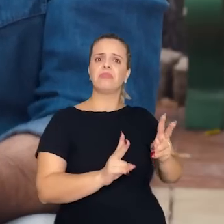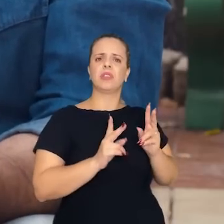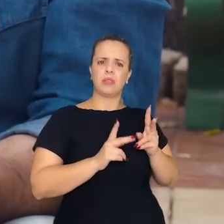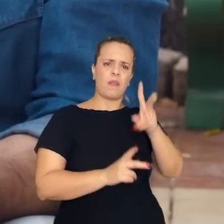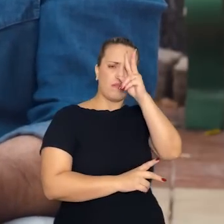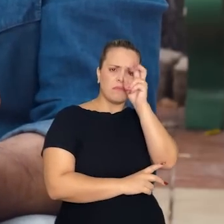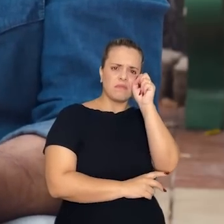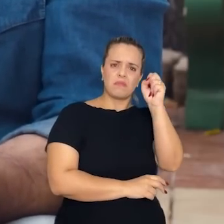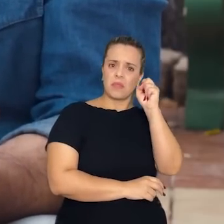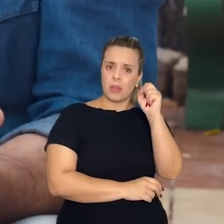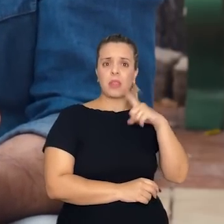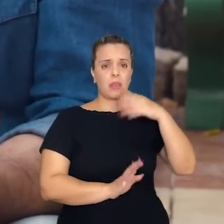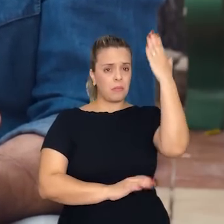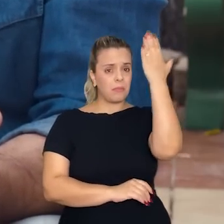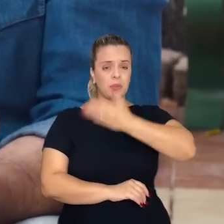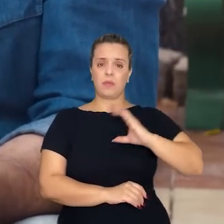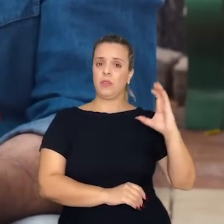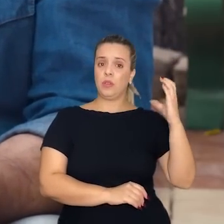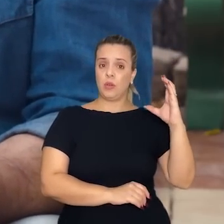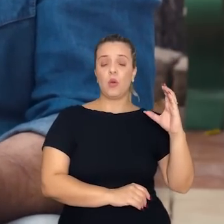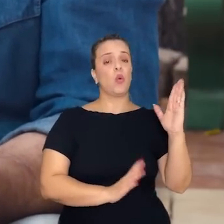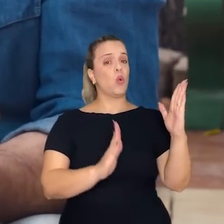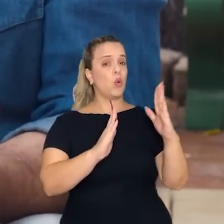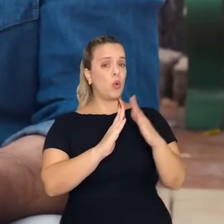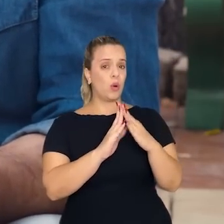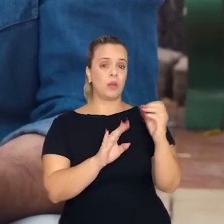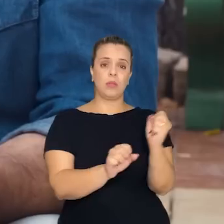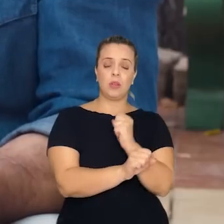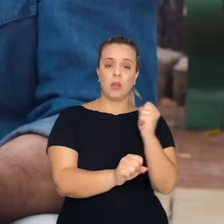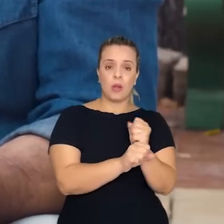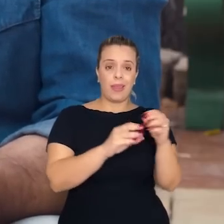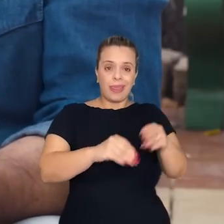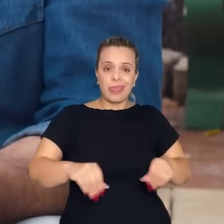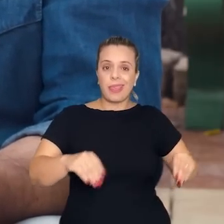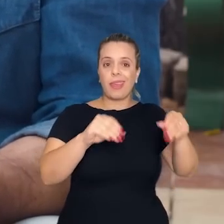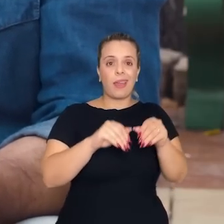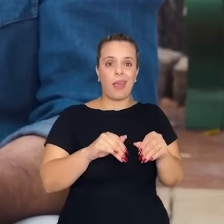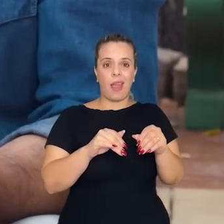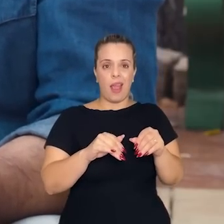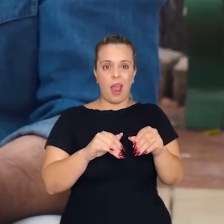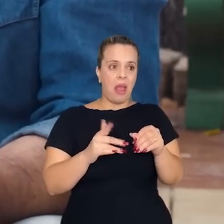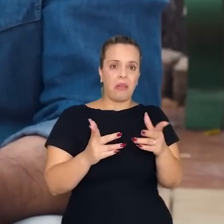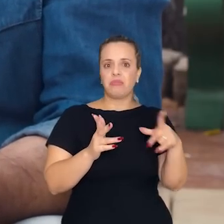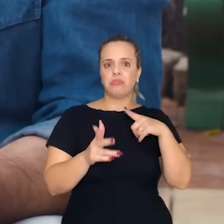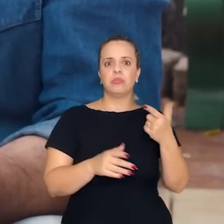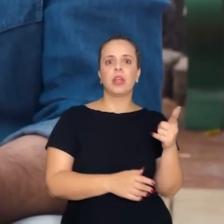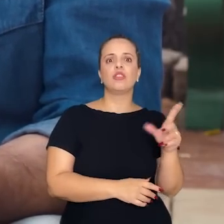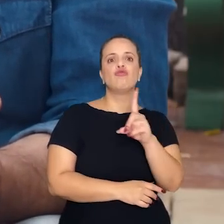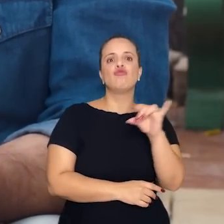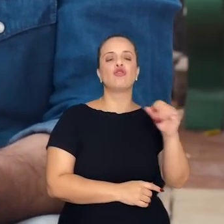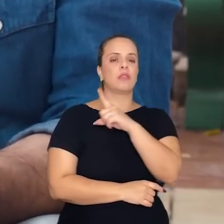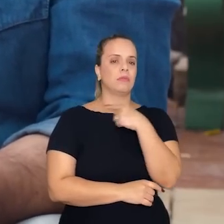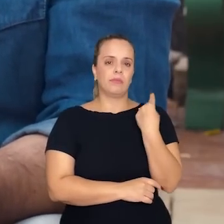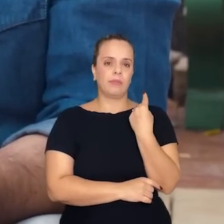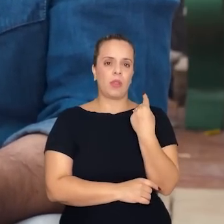em forma científica, uma edificação feita com terra crua, ela não tem data de vida. Ela não se